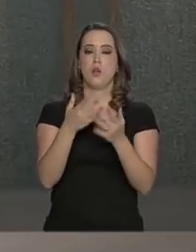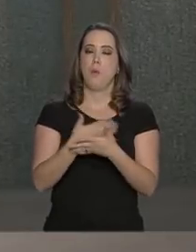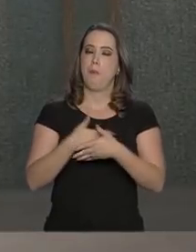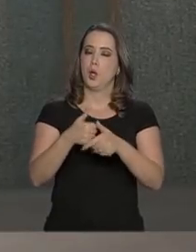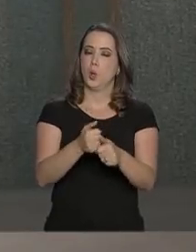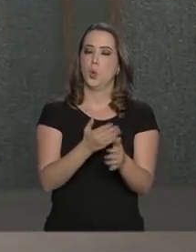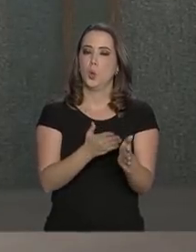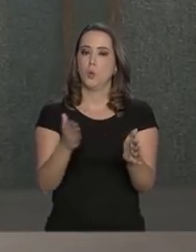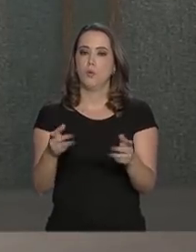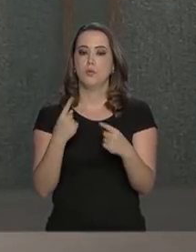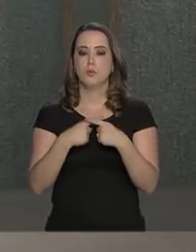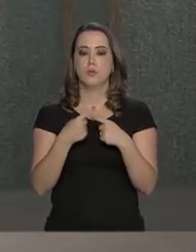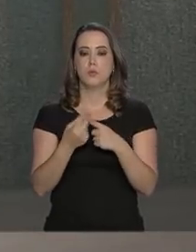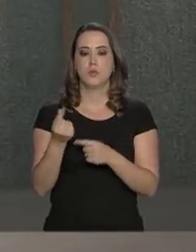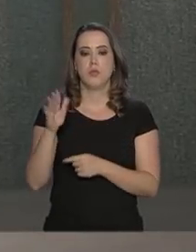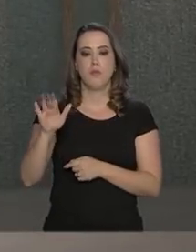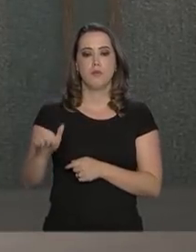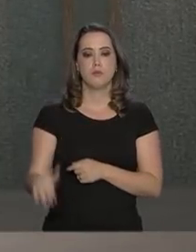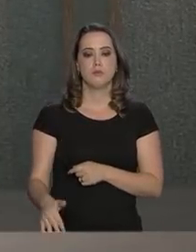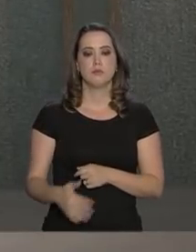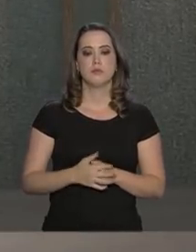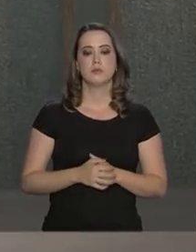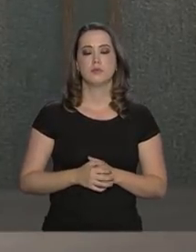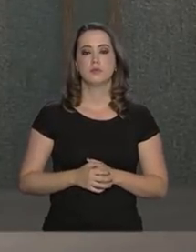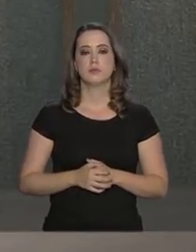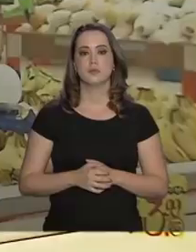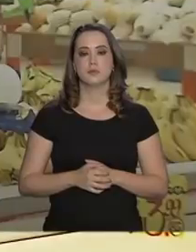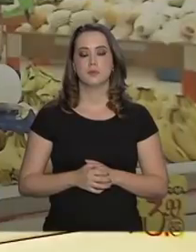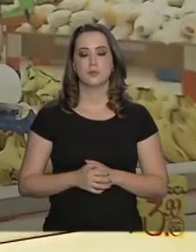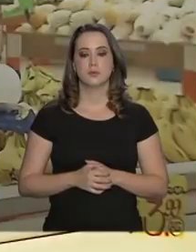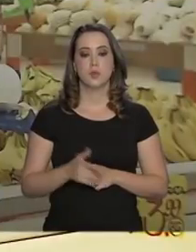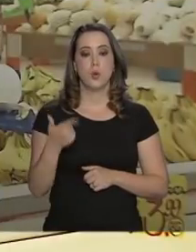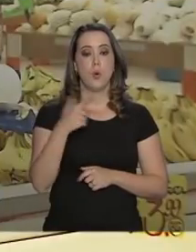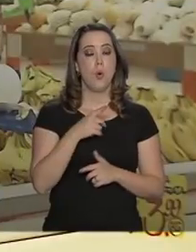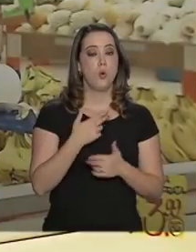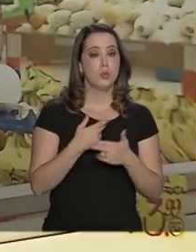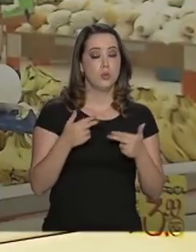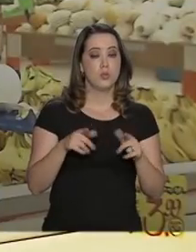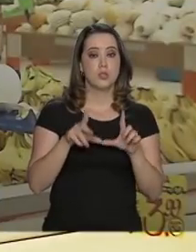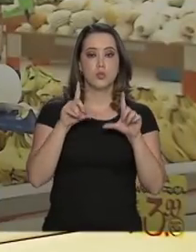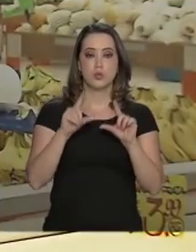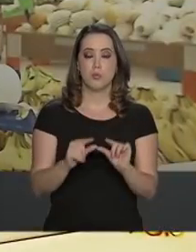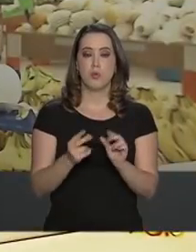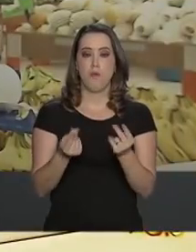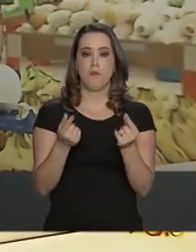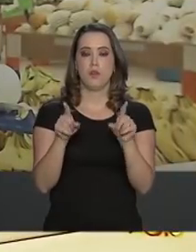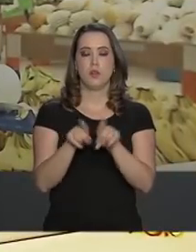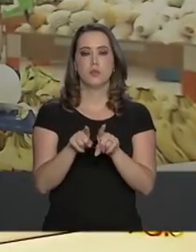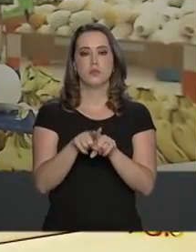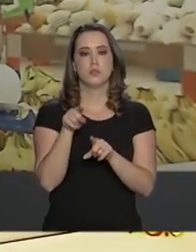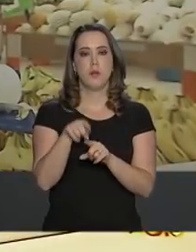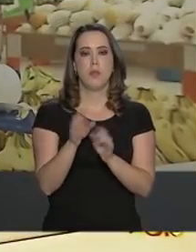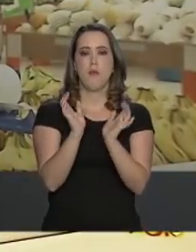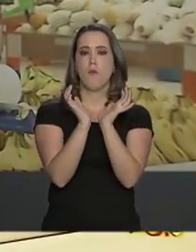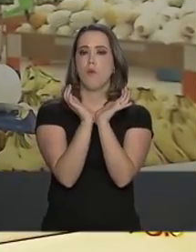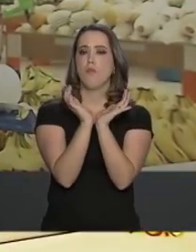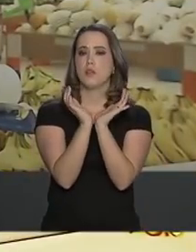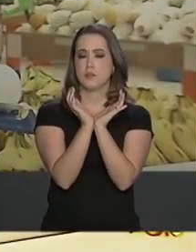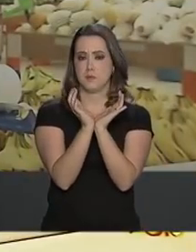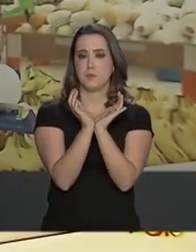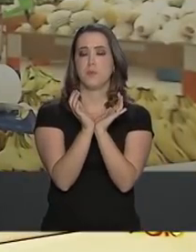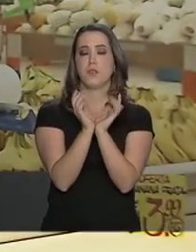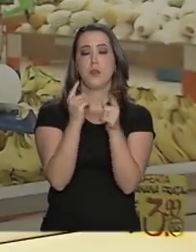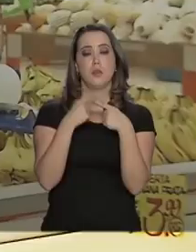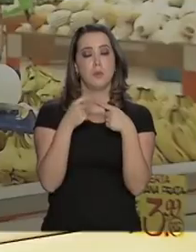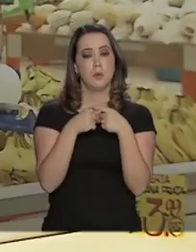momento por conta dos preços mais baixos. Outro produto que baixou de preço no último mês foi o alface, também